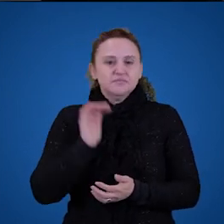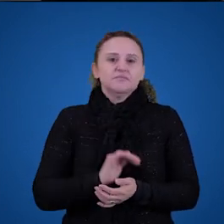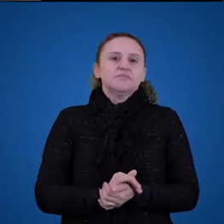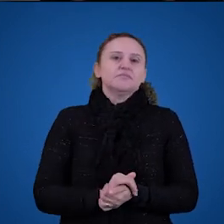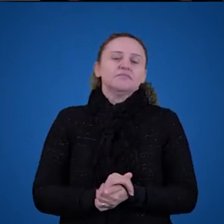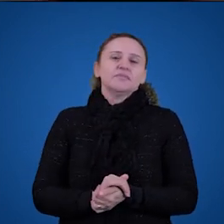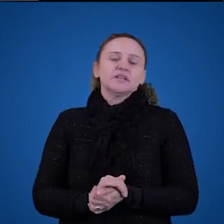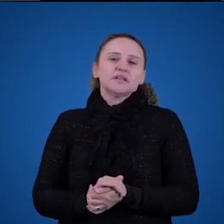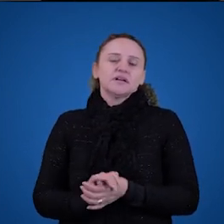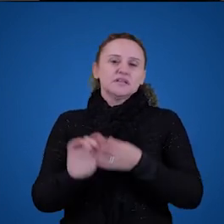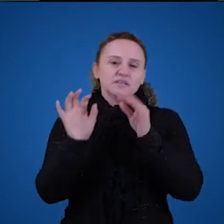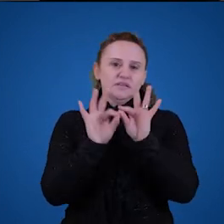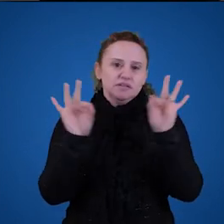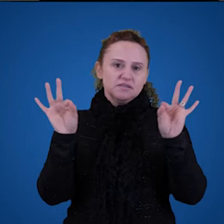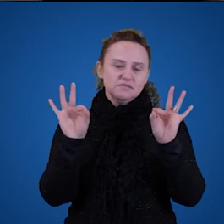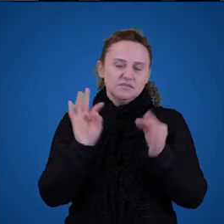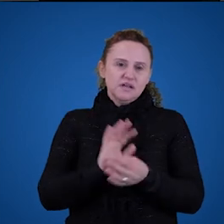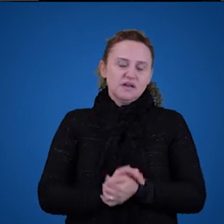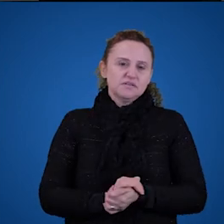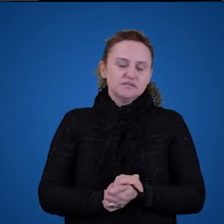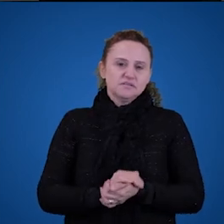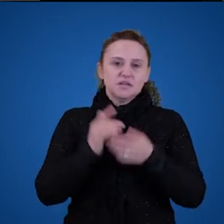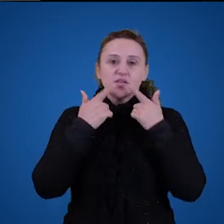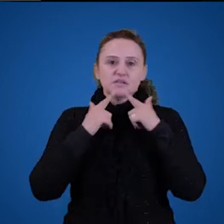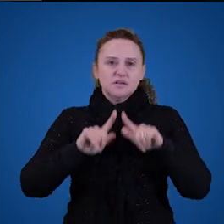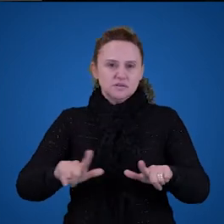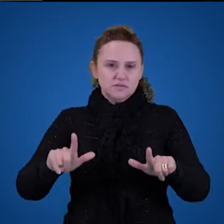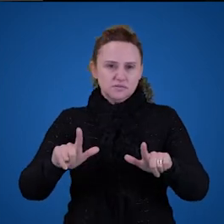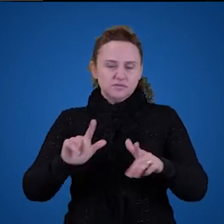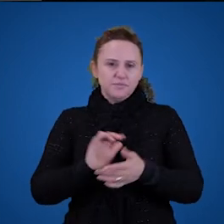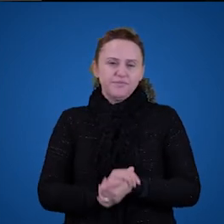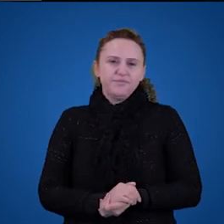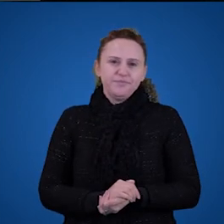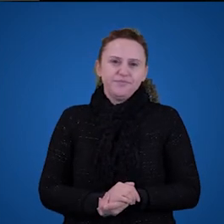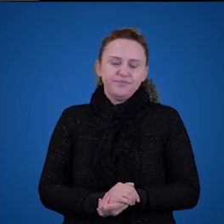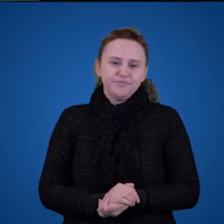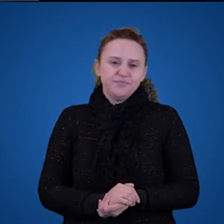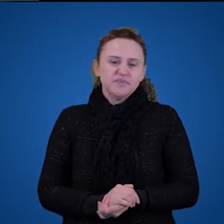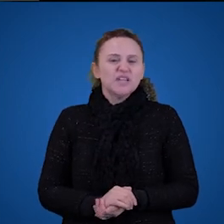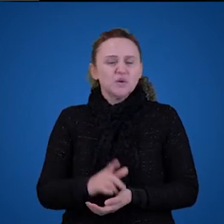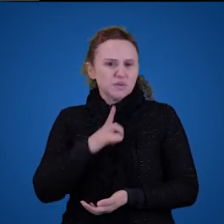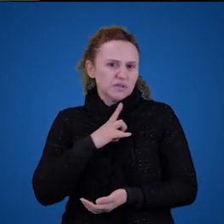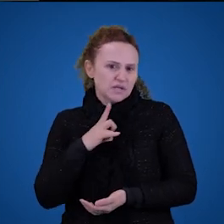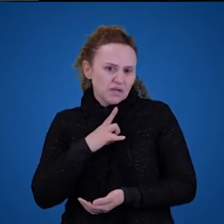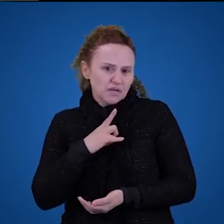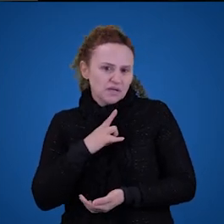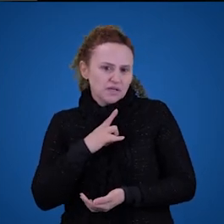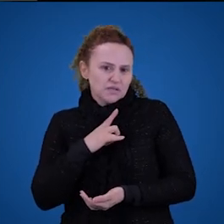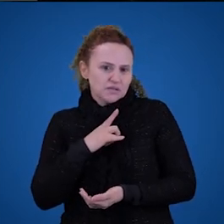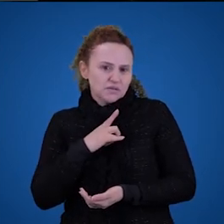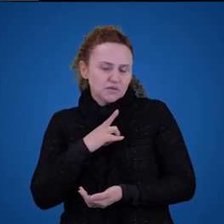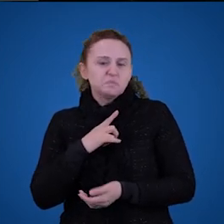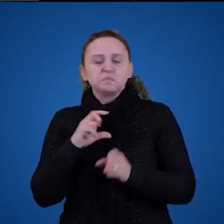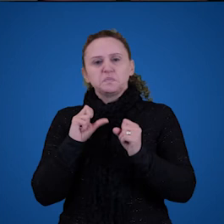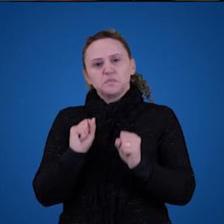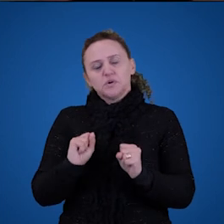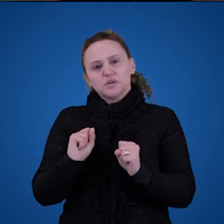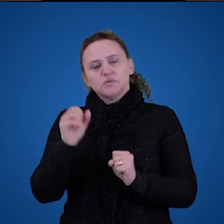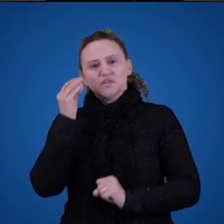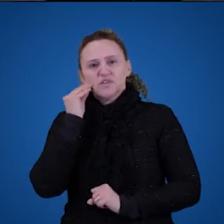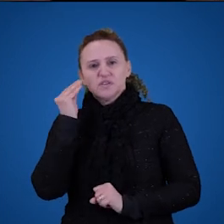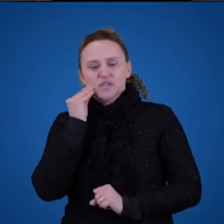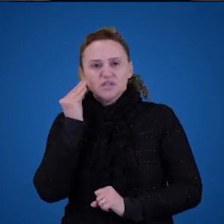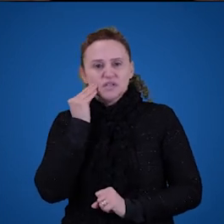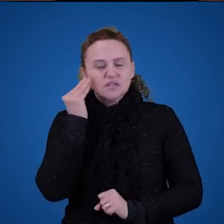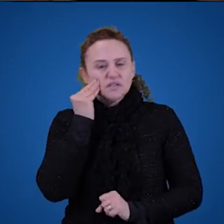nossa língua, ou da linguagem de forma geral. Então, isso é um grande problema. Então, a gente poderia